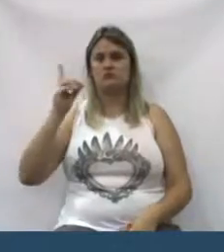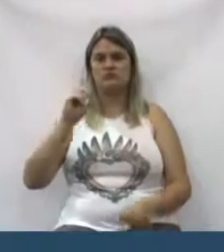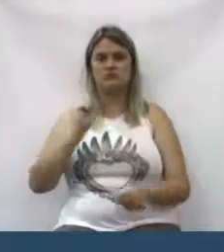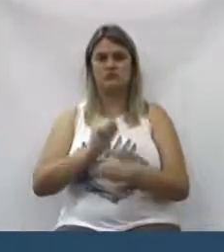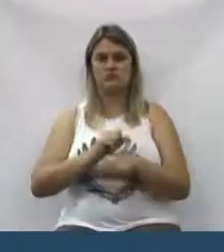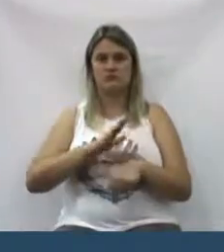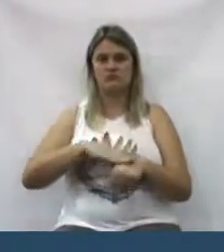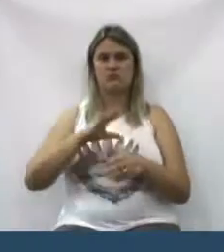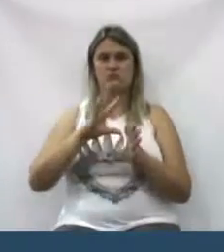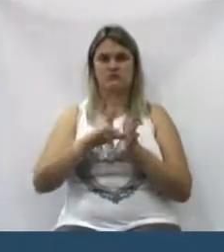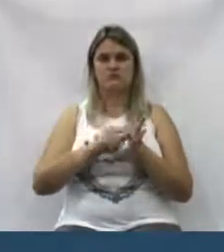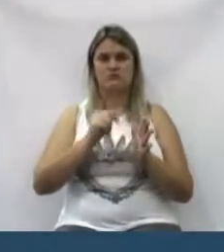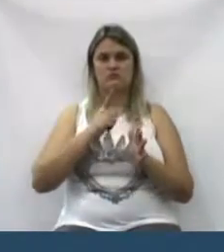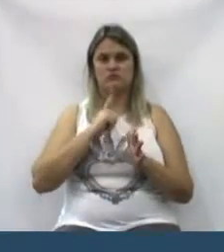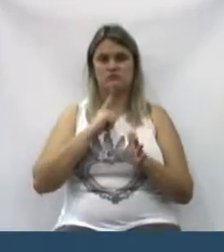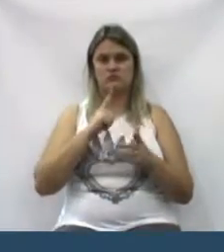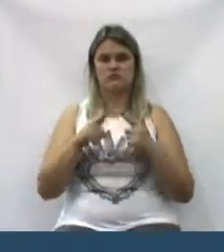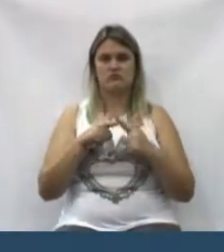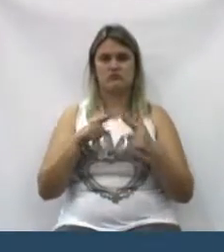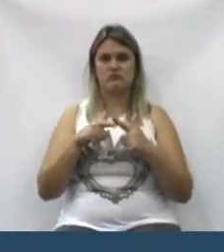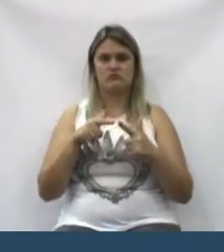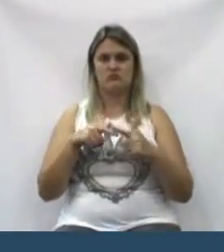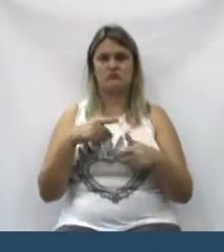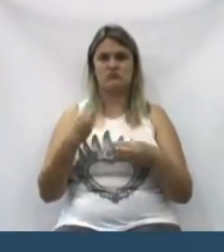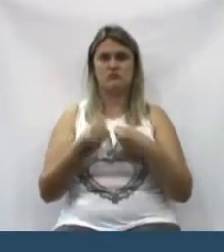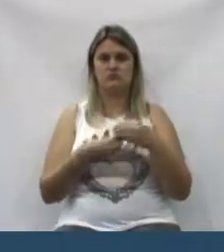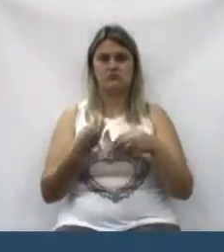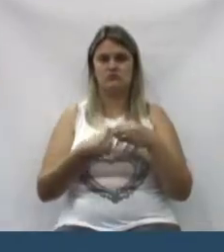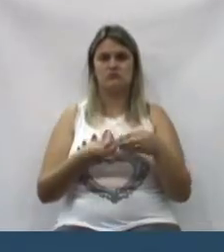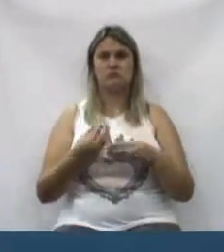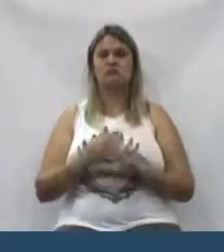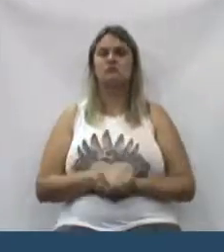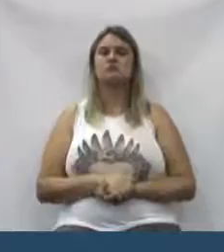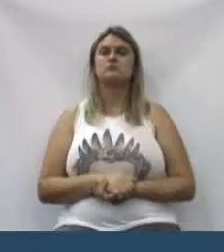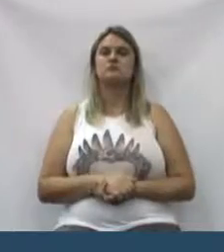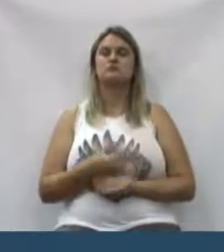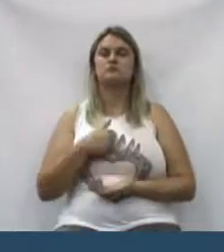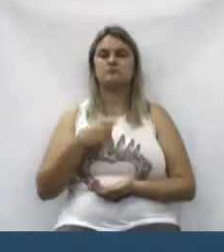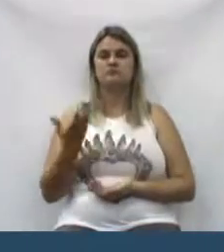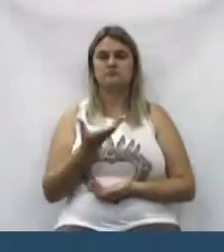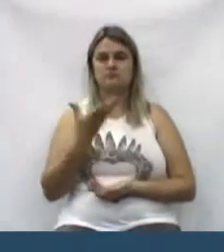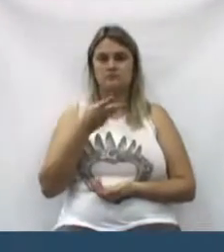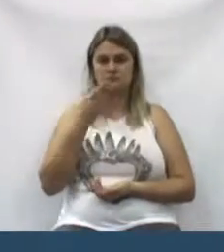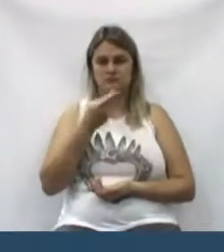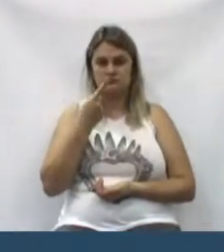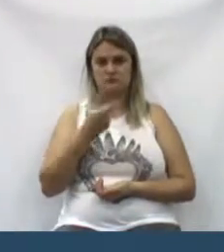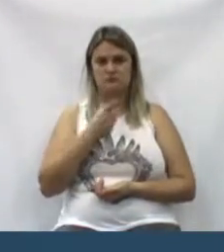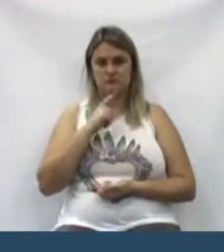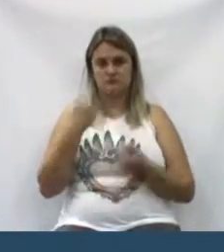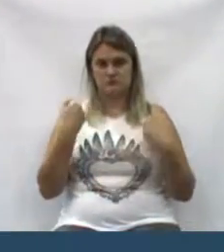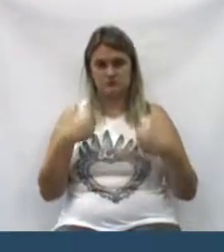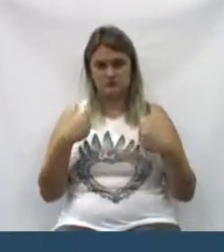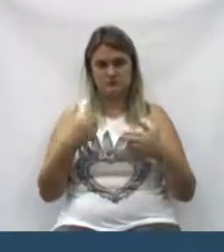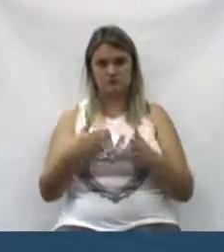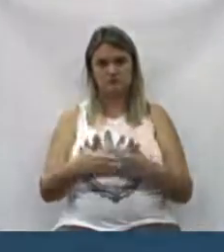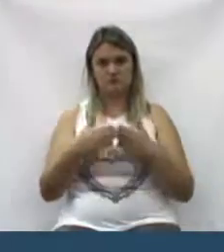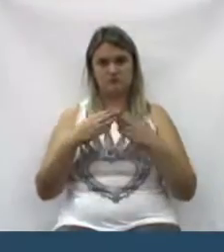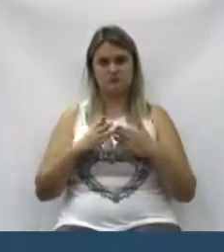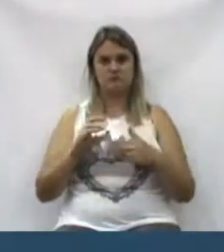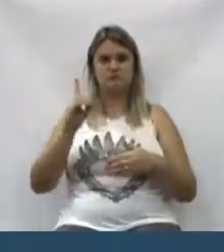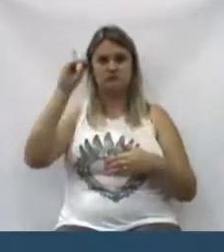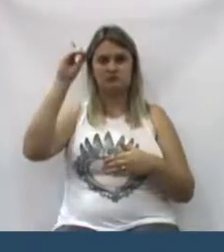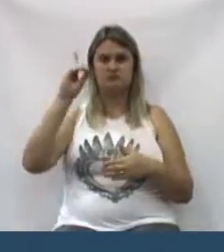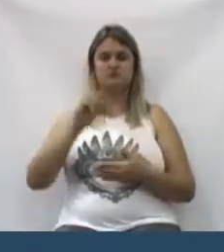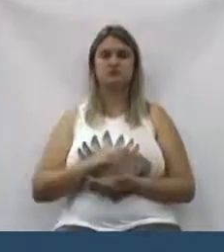de sair ladrão envolvido quero dizer que temos que pedir a